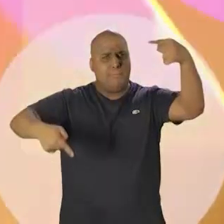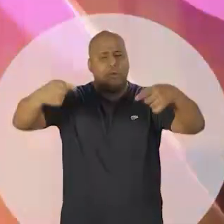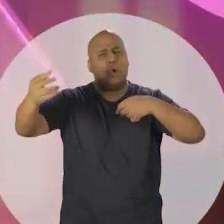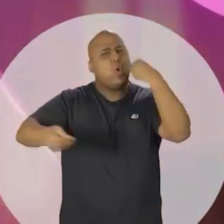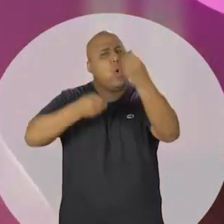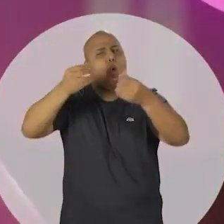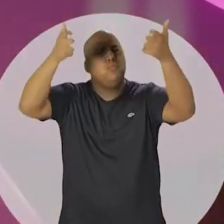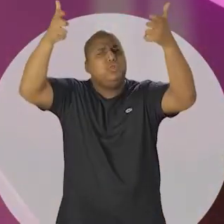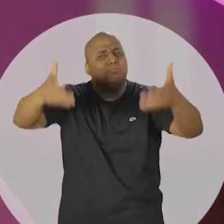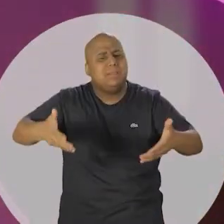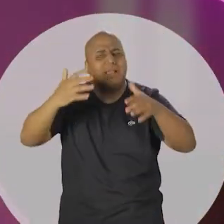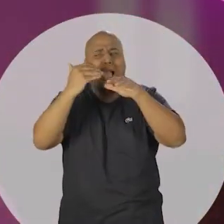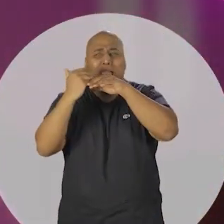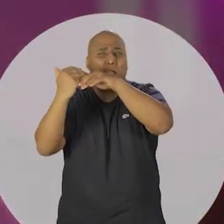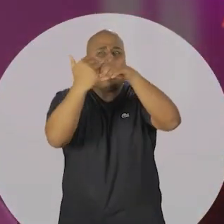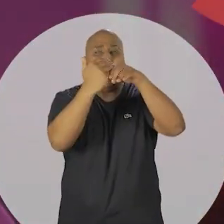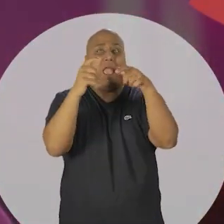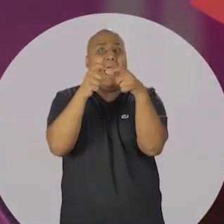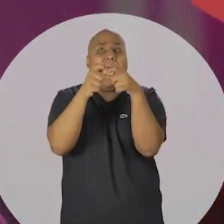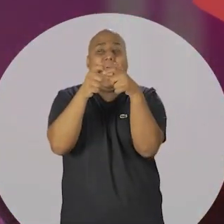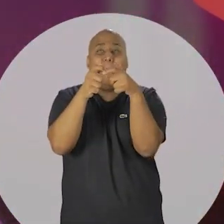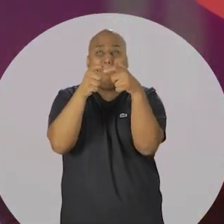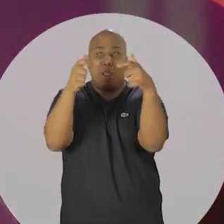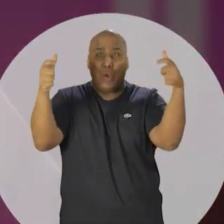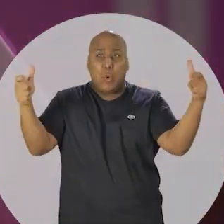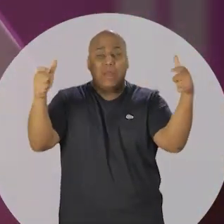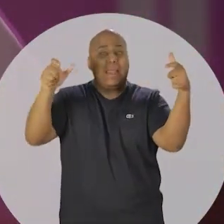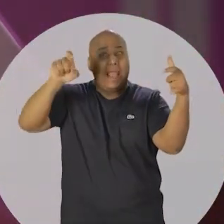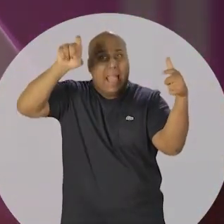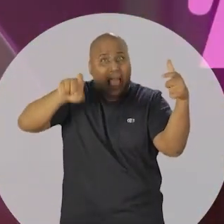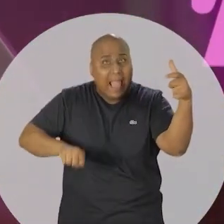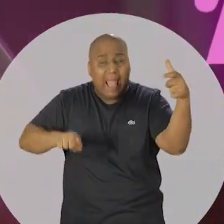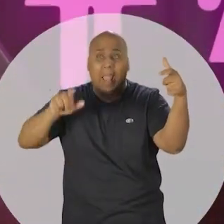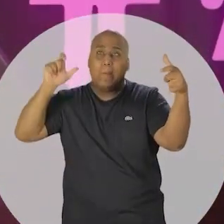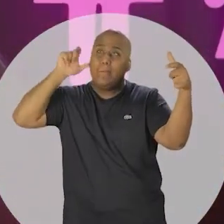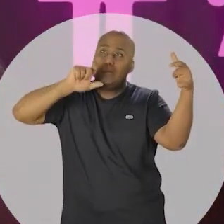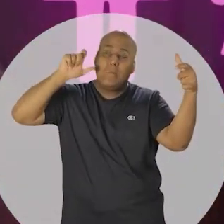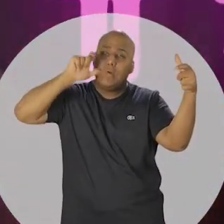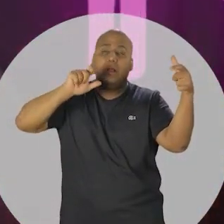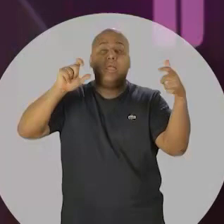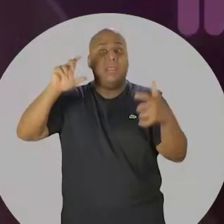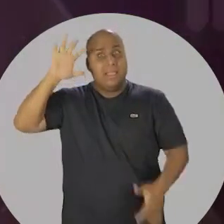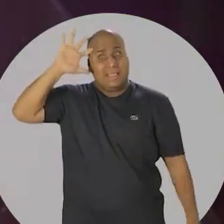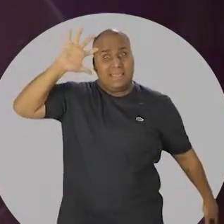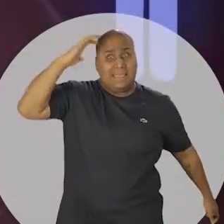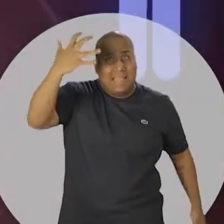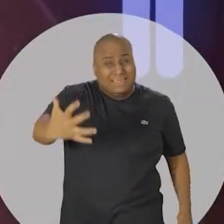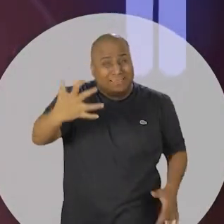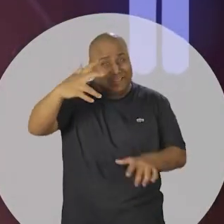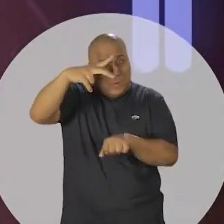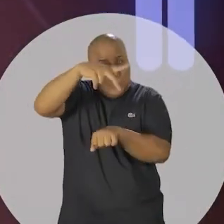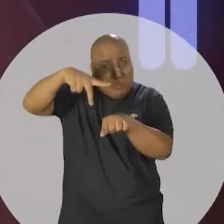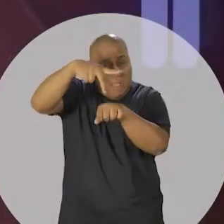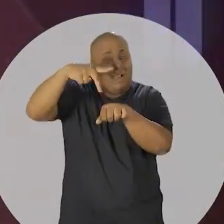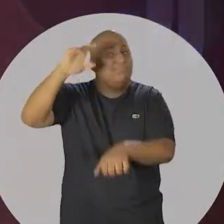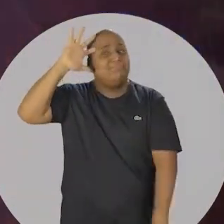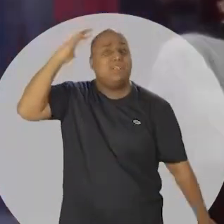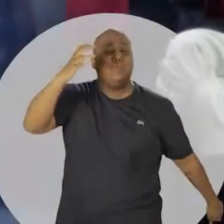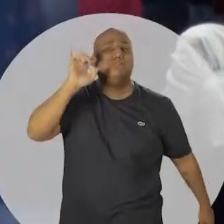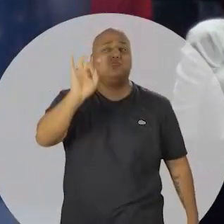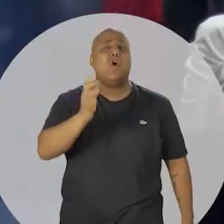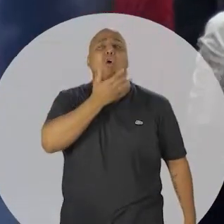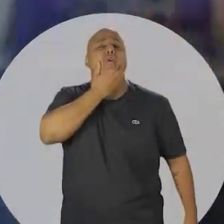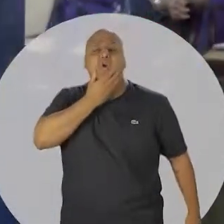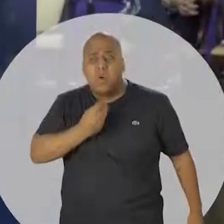Como falar de igualdade se mais da metade da população é formada de mulheres e as principais decisões do país são tomadas por homens?